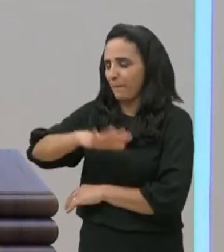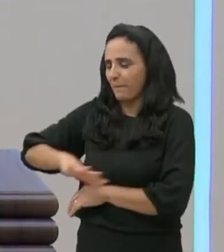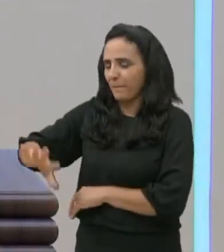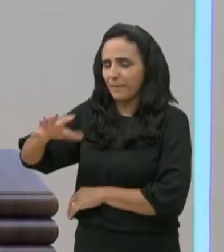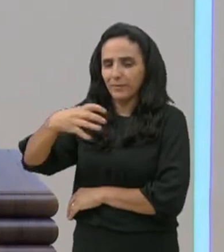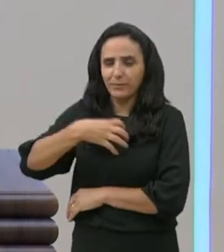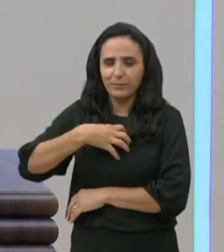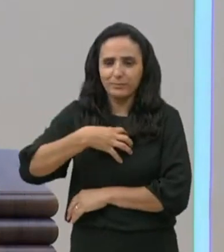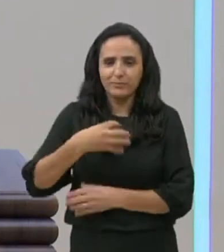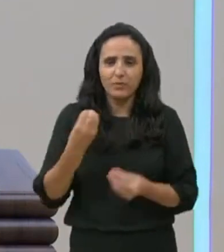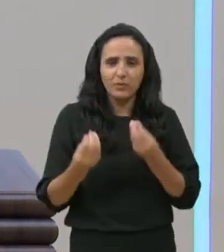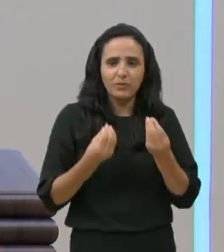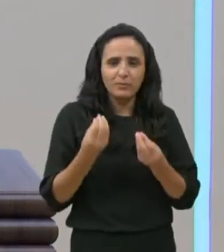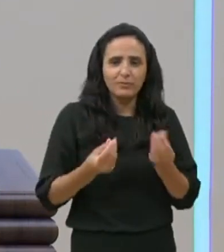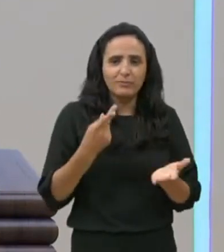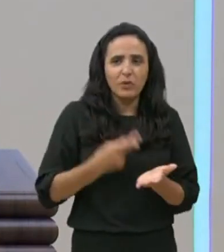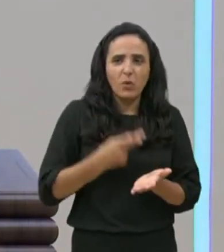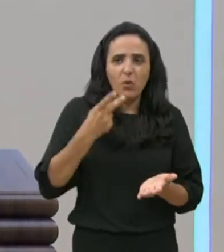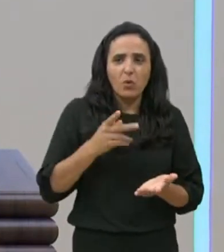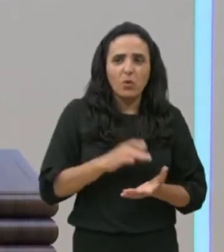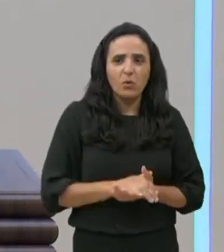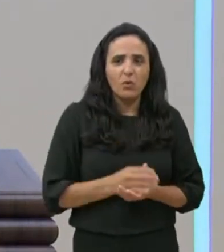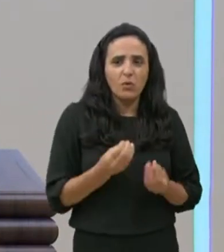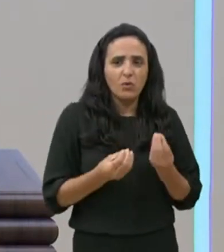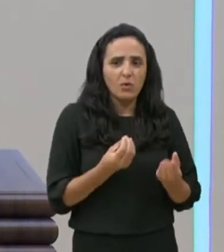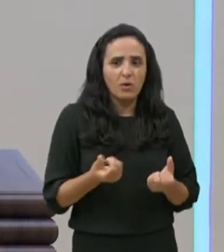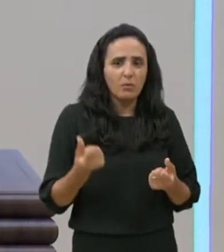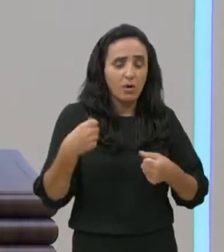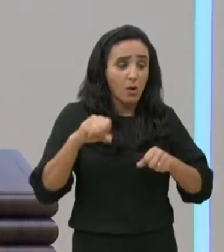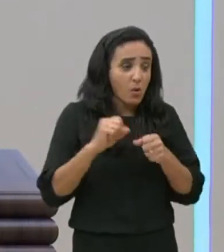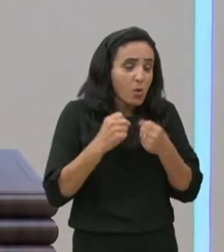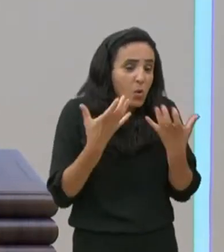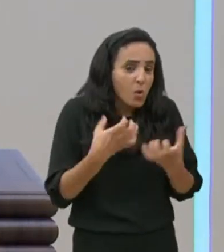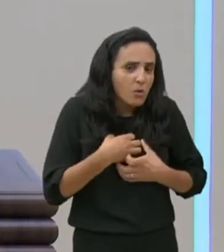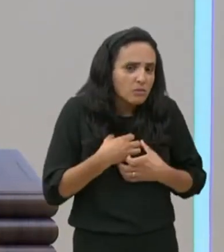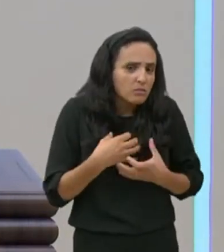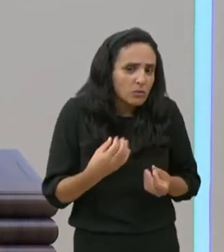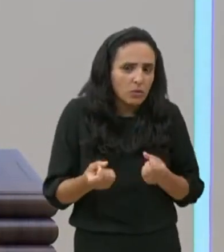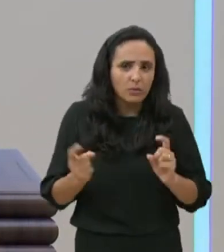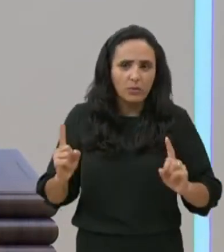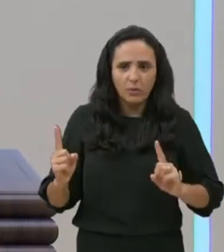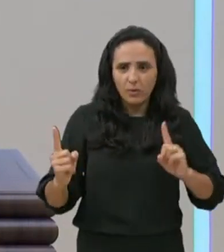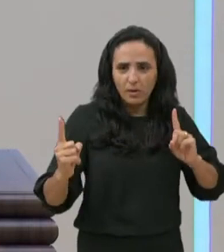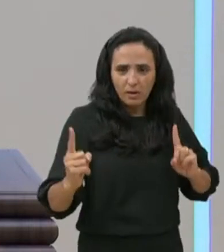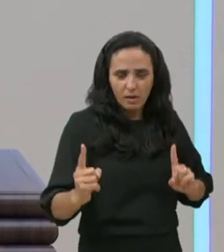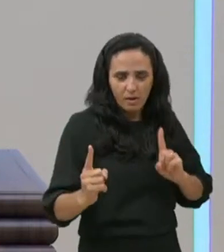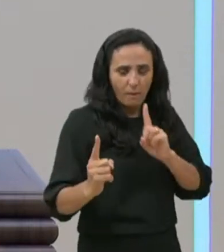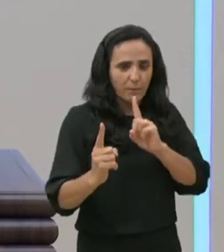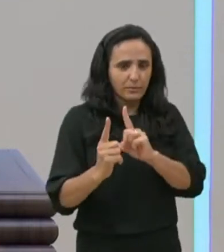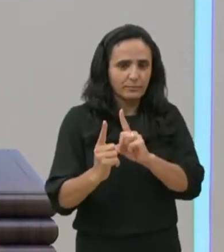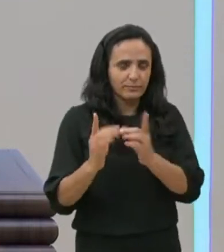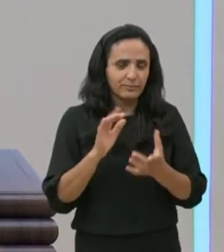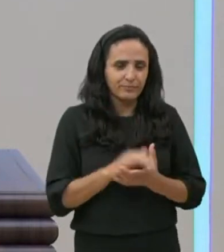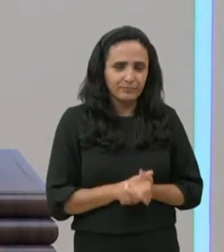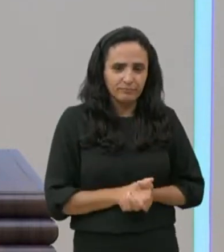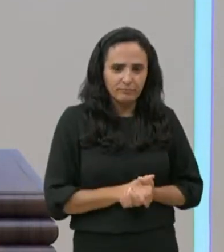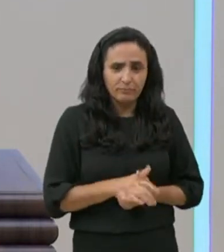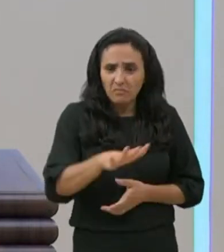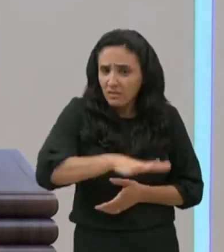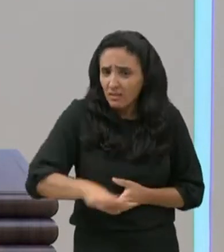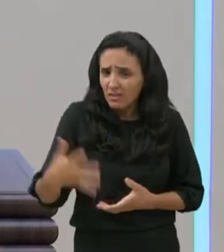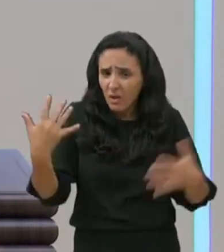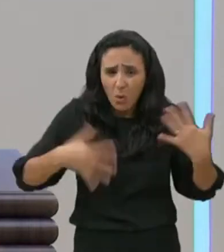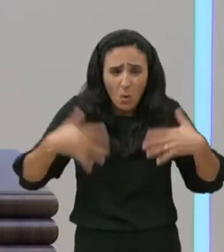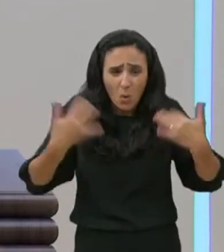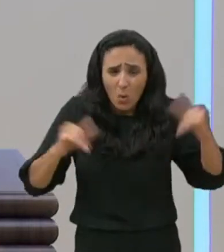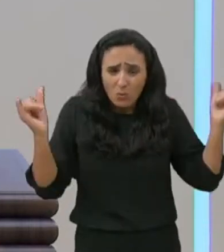riqueza de detalhes, dizendo assim, é por isso que eu, eu não fui até o senhor, aquele homem, apesar de ter